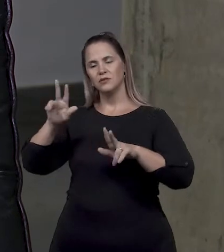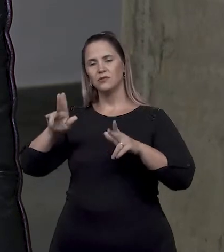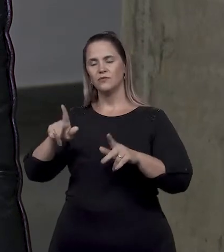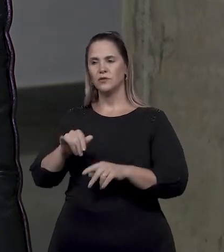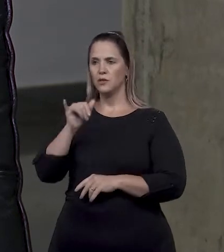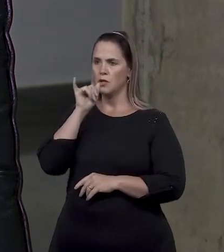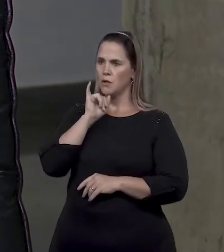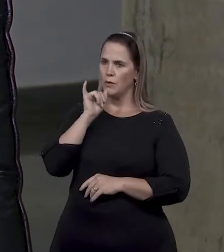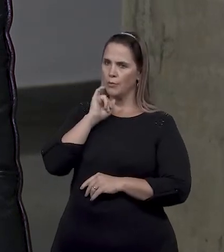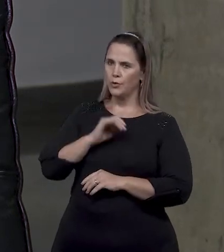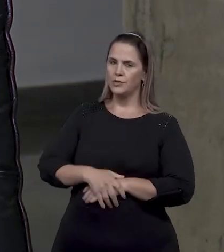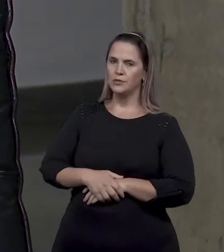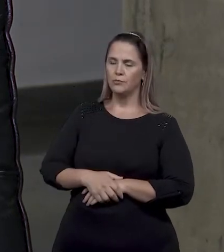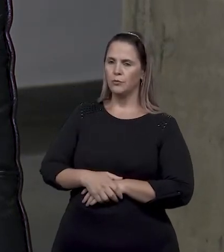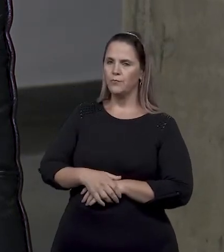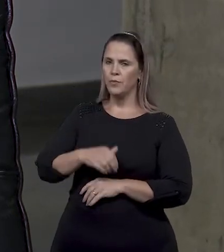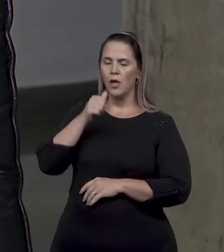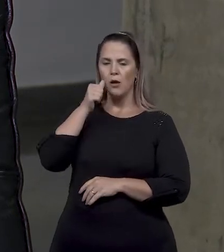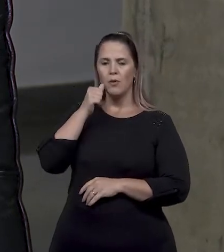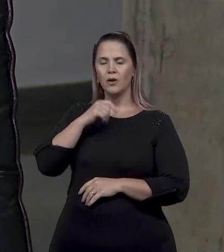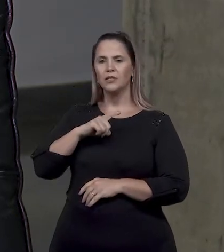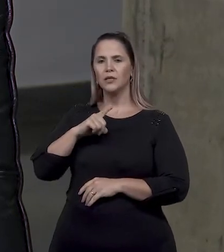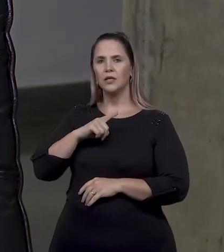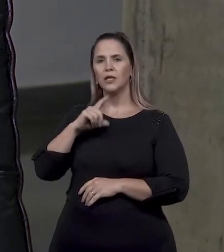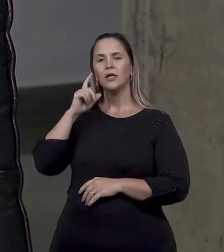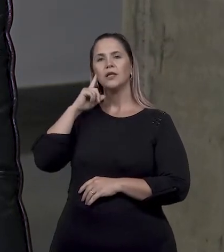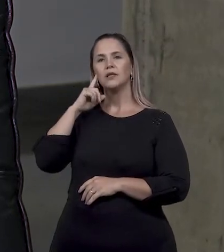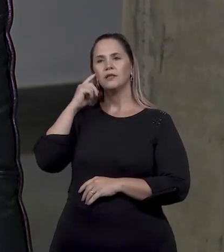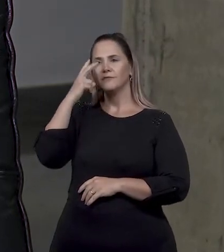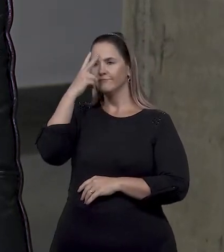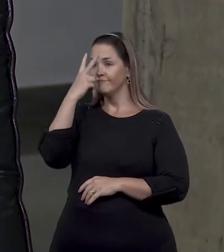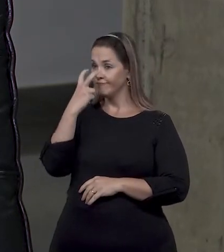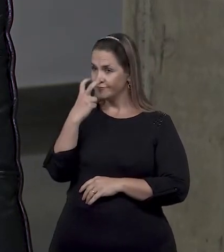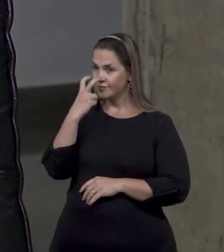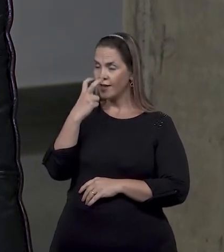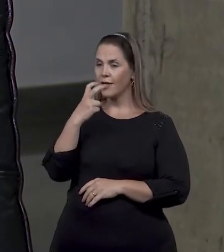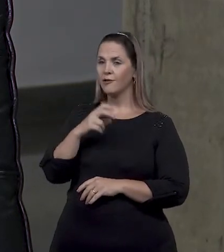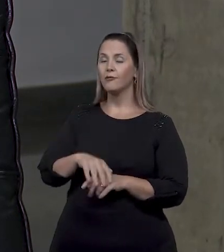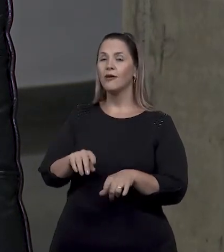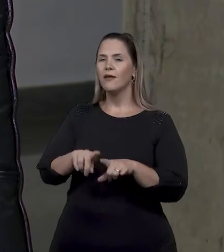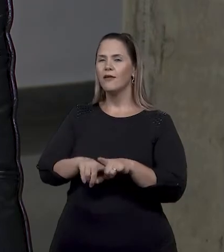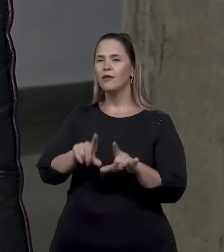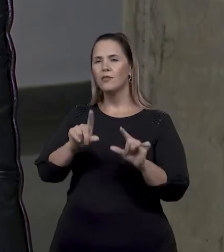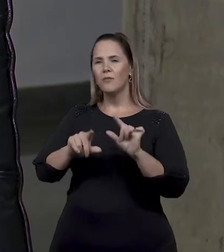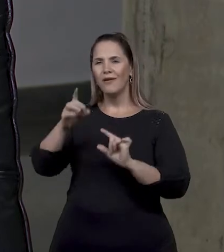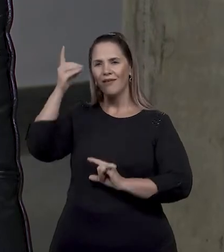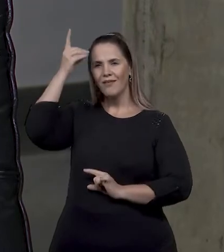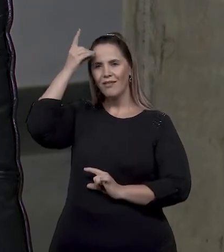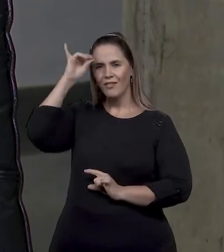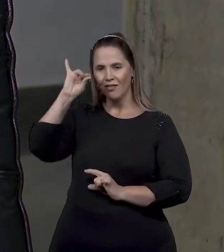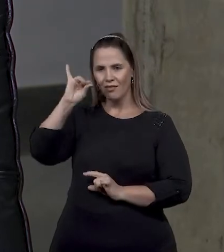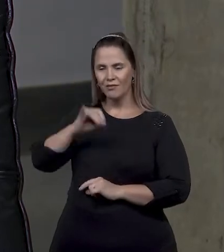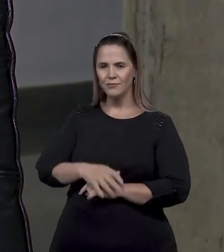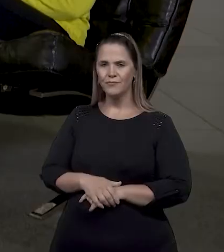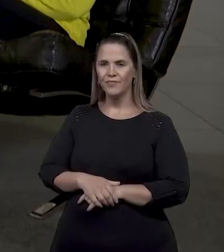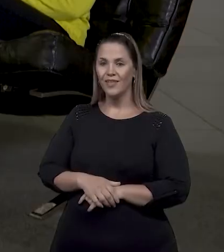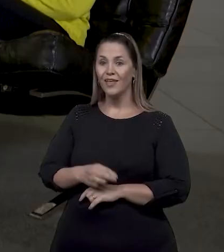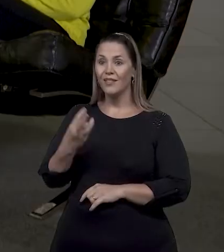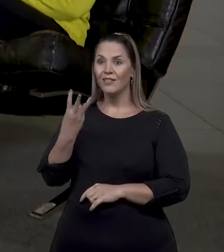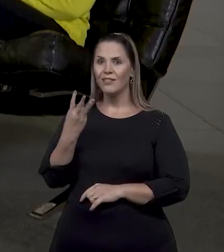nossa Miss, por exemplo, tem deficiência auditiva, visual, e um leve mental,